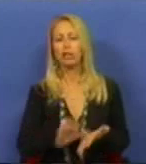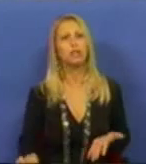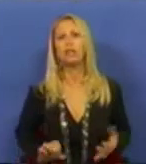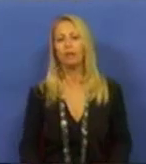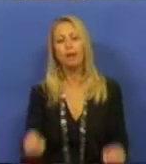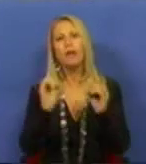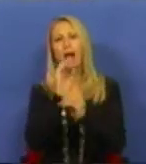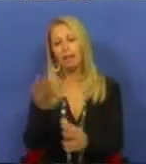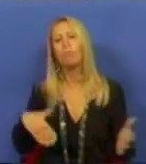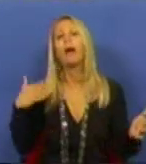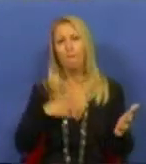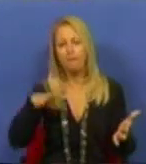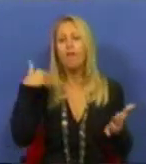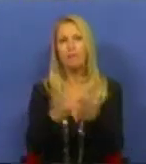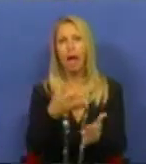trazer a paz e a justiça às escolas. Muito obrigada.